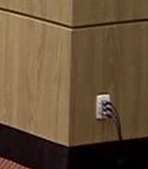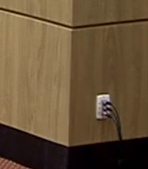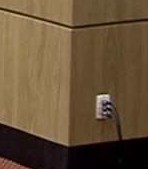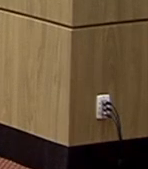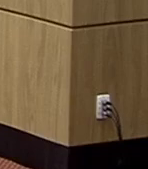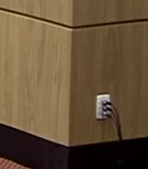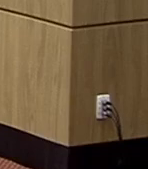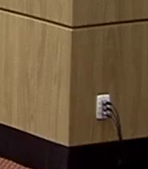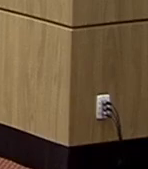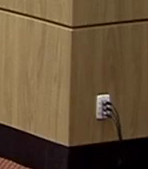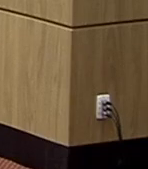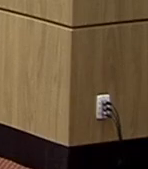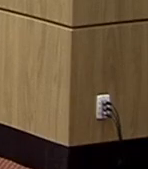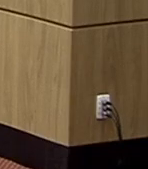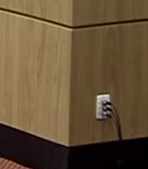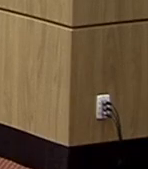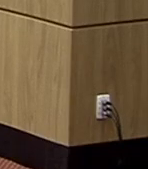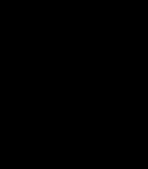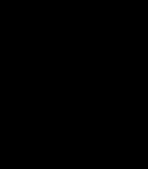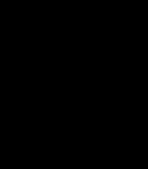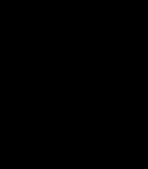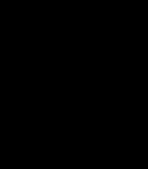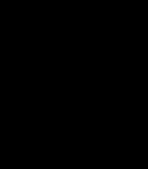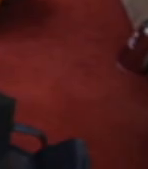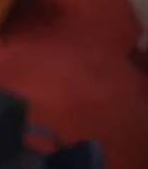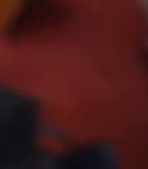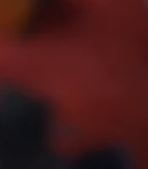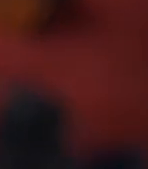e aí